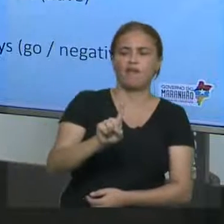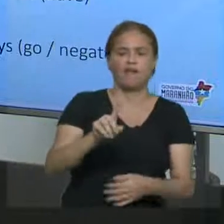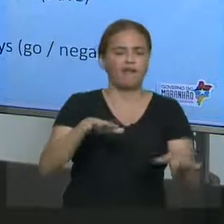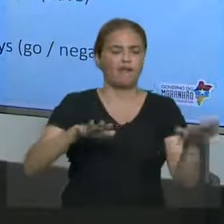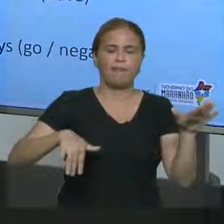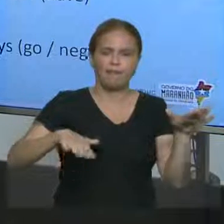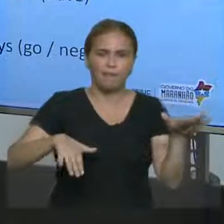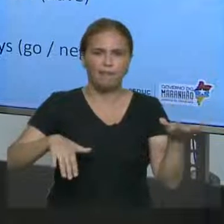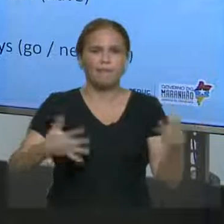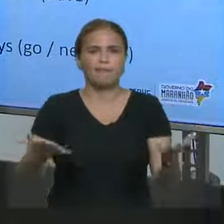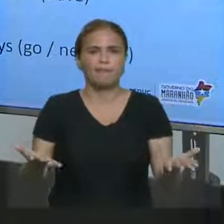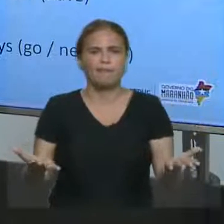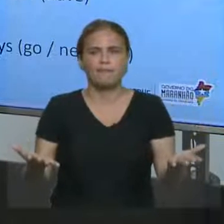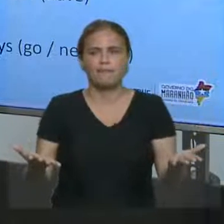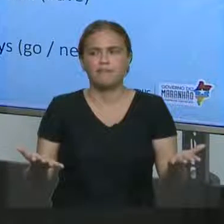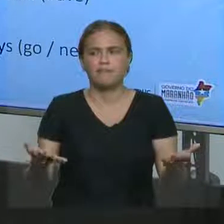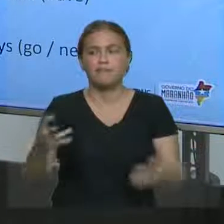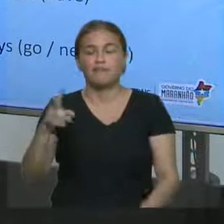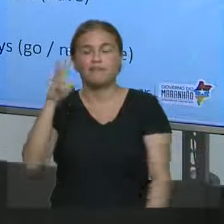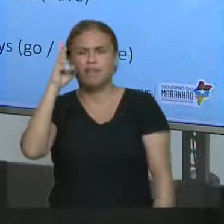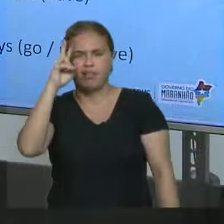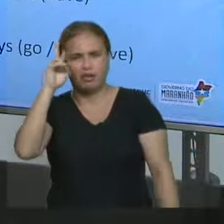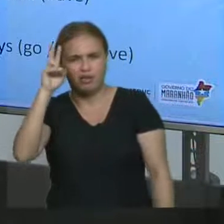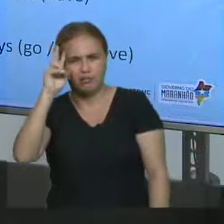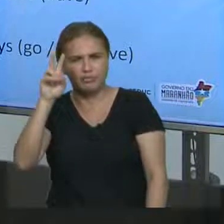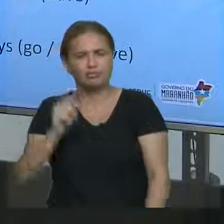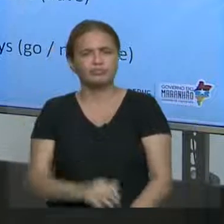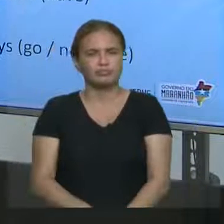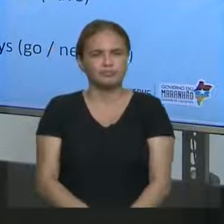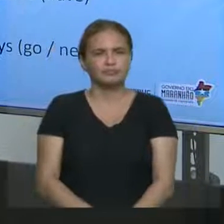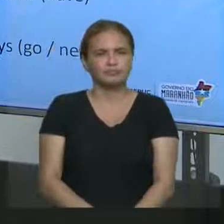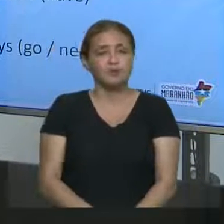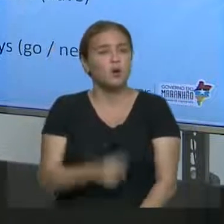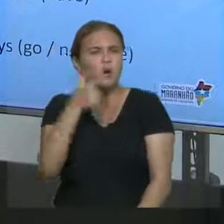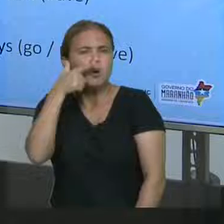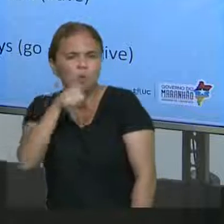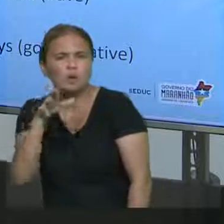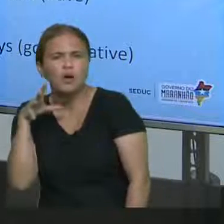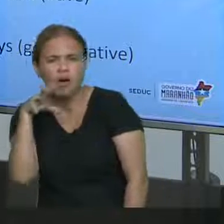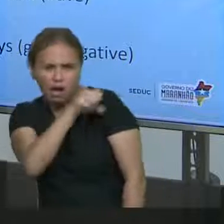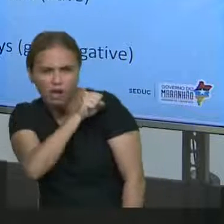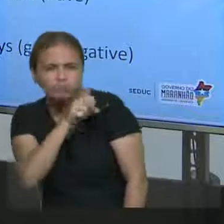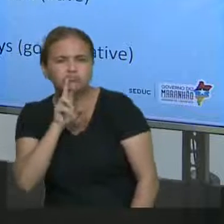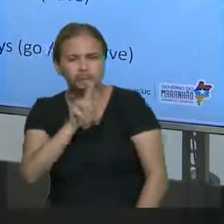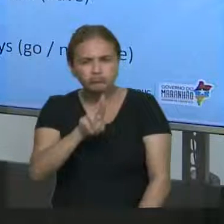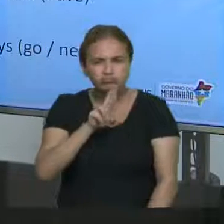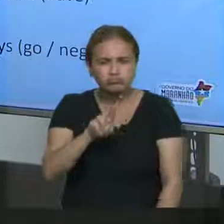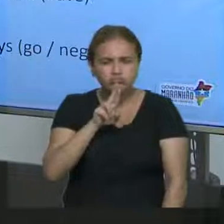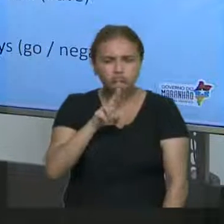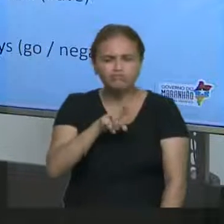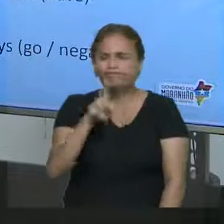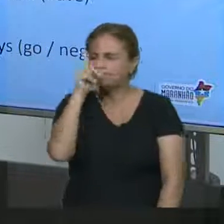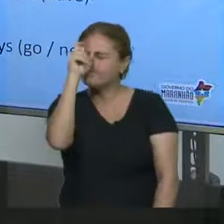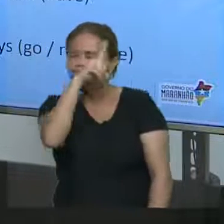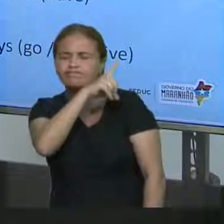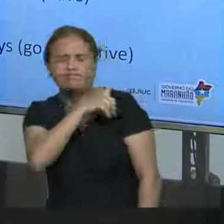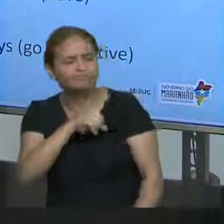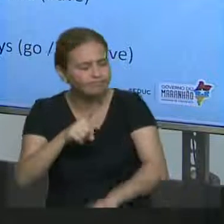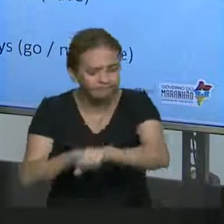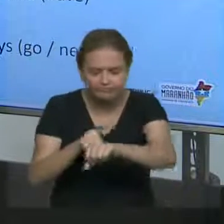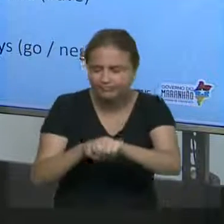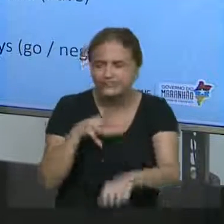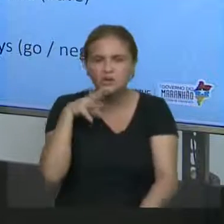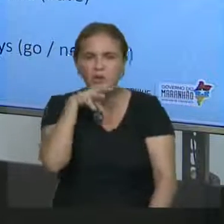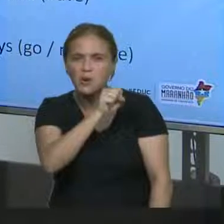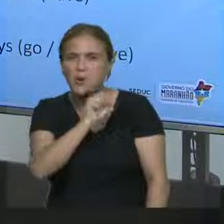na negative. E aí, conseguiram responder? Às vezes, assim, bem rapidinho, ah, não consegui, não deu tempo. É, mas